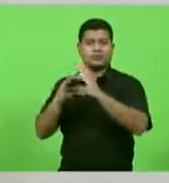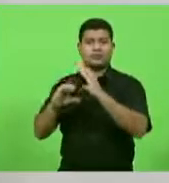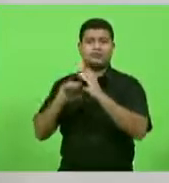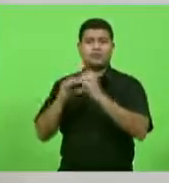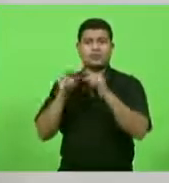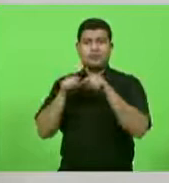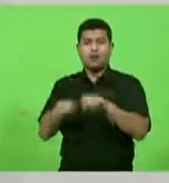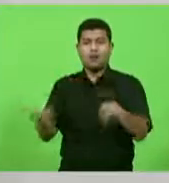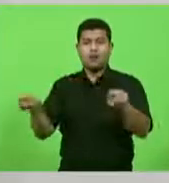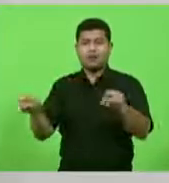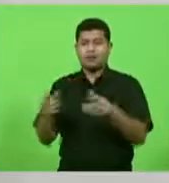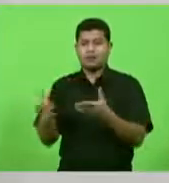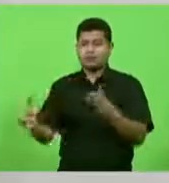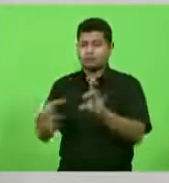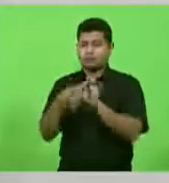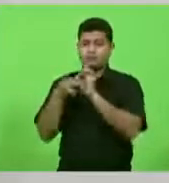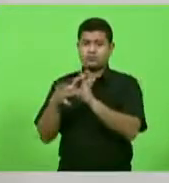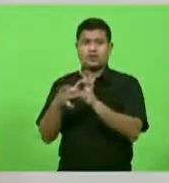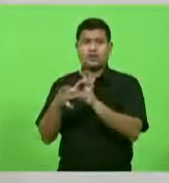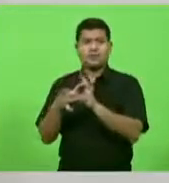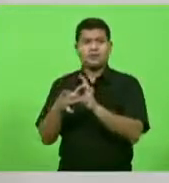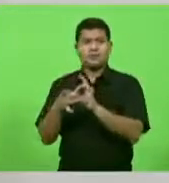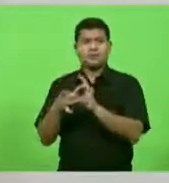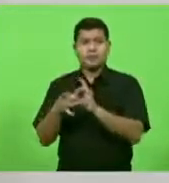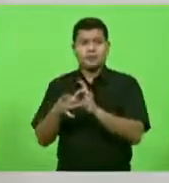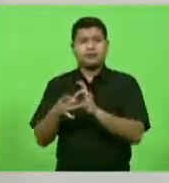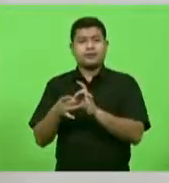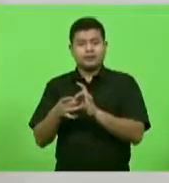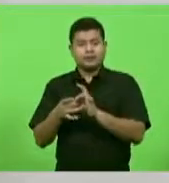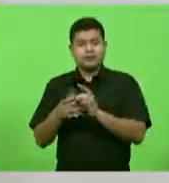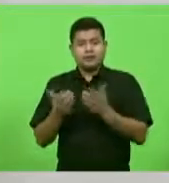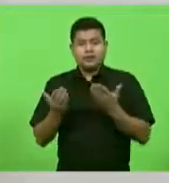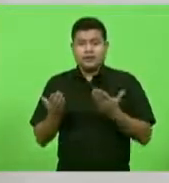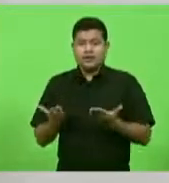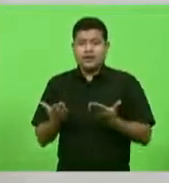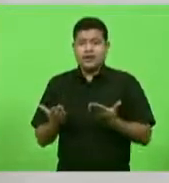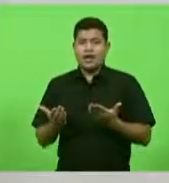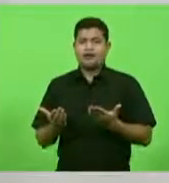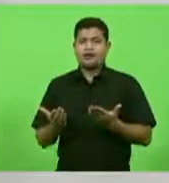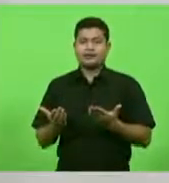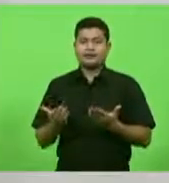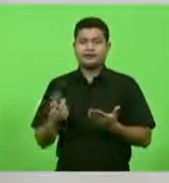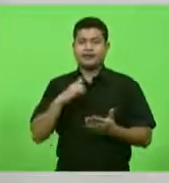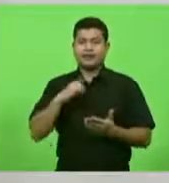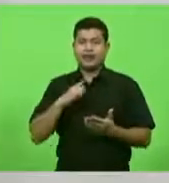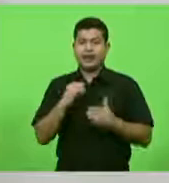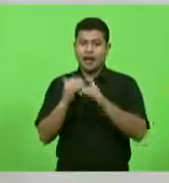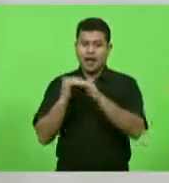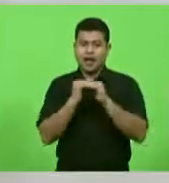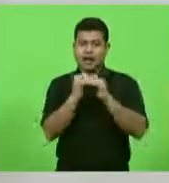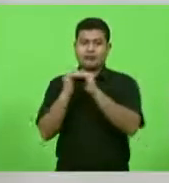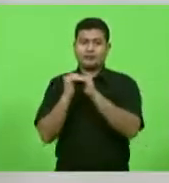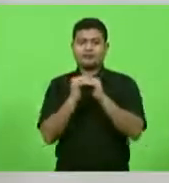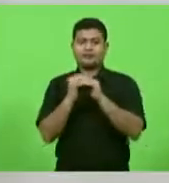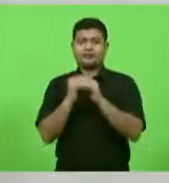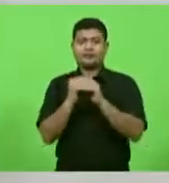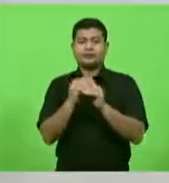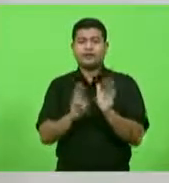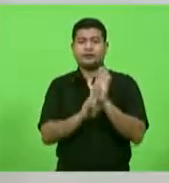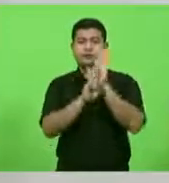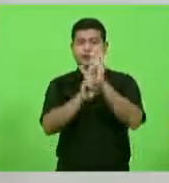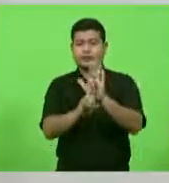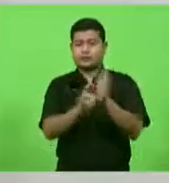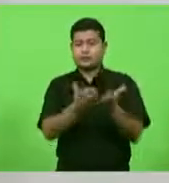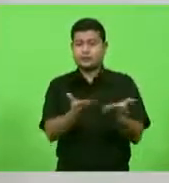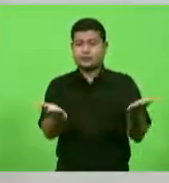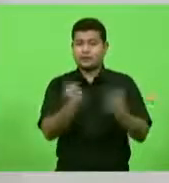reconciliada e, assim, fazer prevalecer a harmonia em nome da sociedade catarinense.